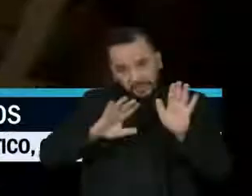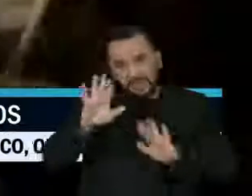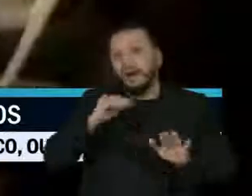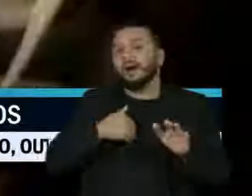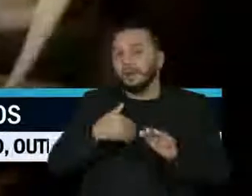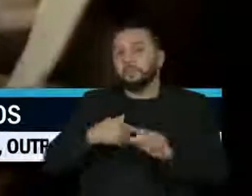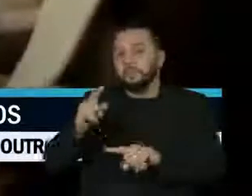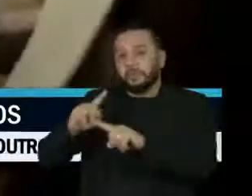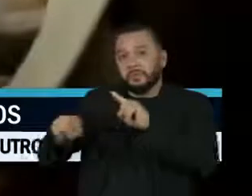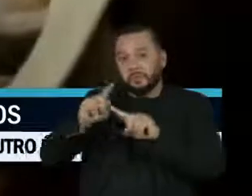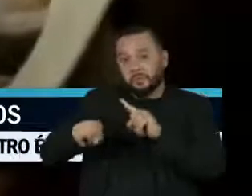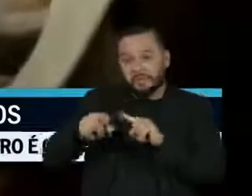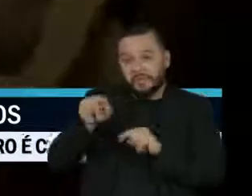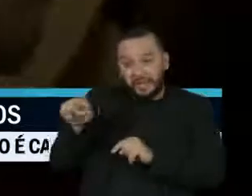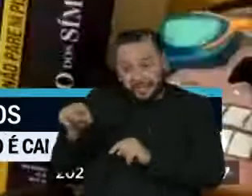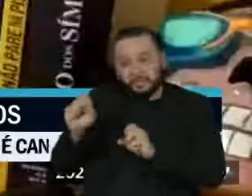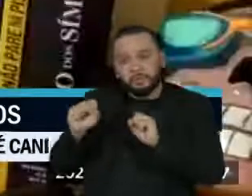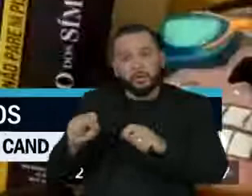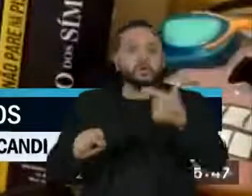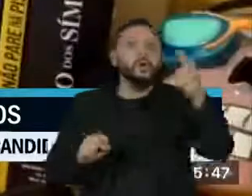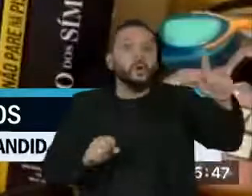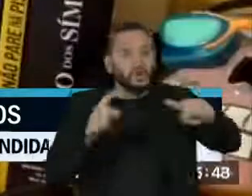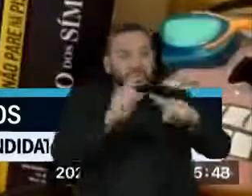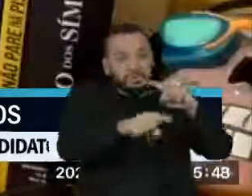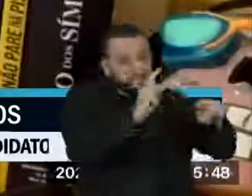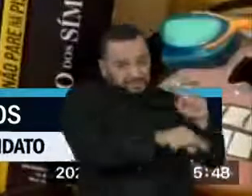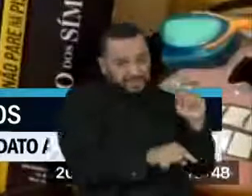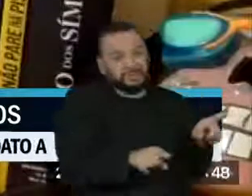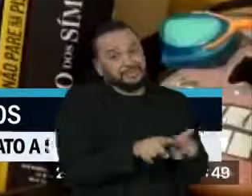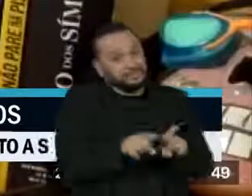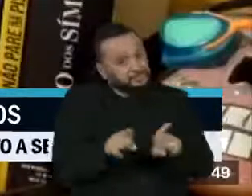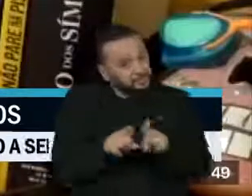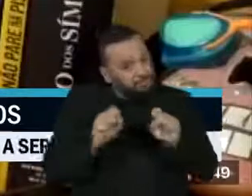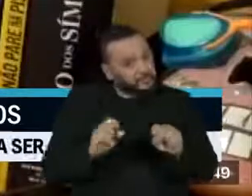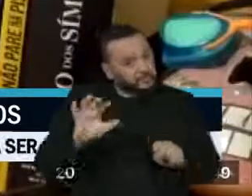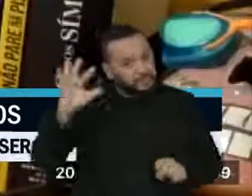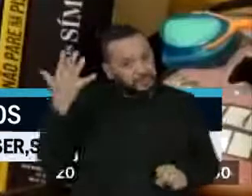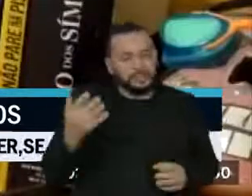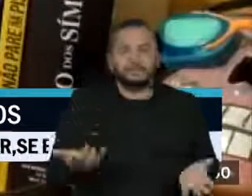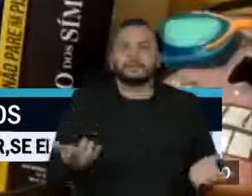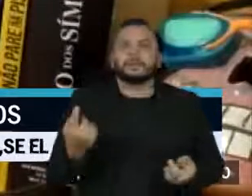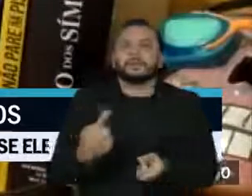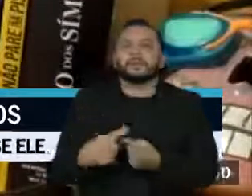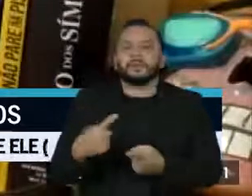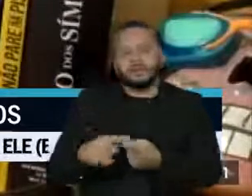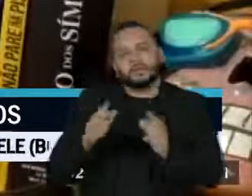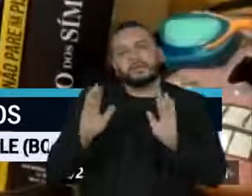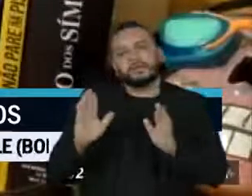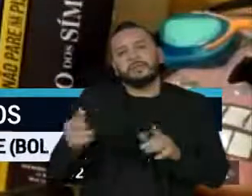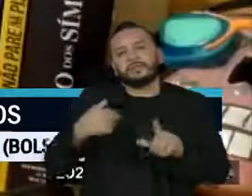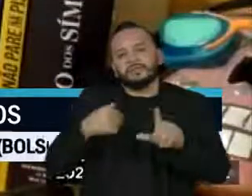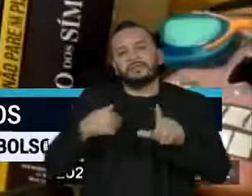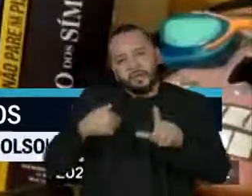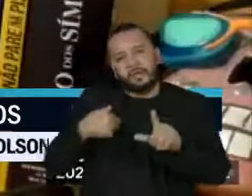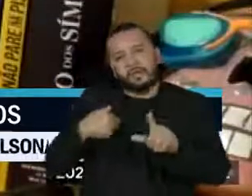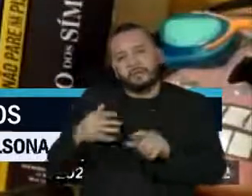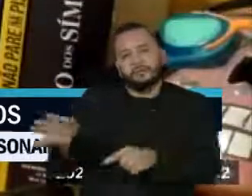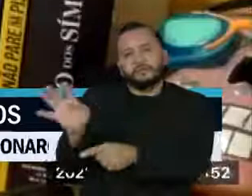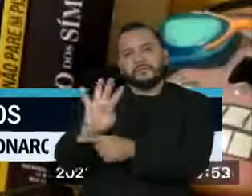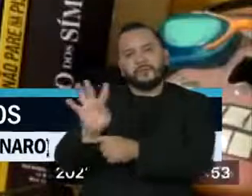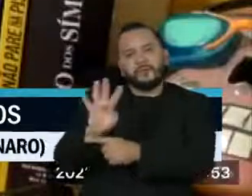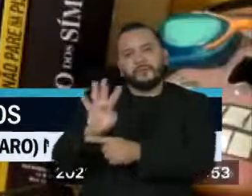de outros longas. Então, o audiovisual tem essa potência de registrar mesmo